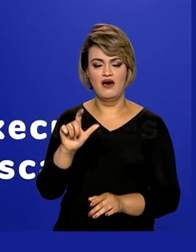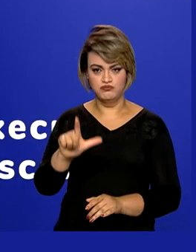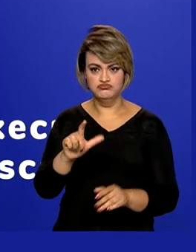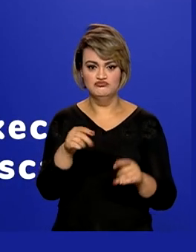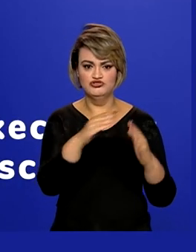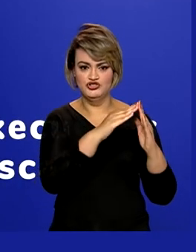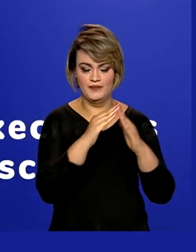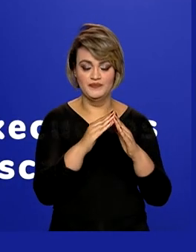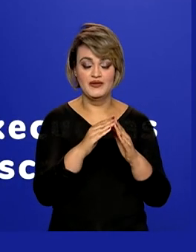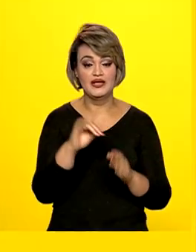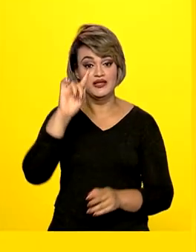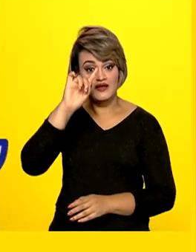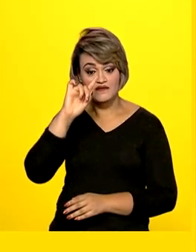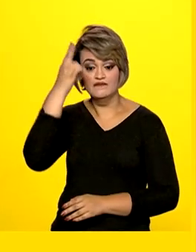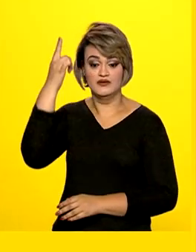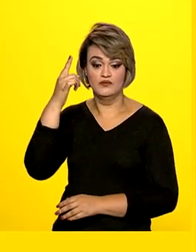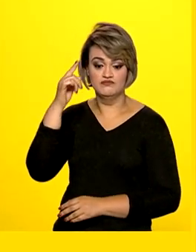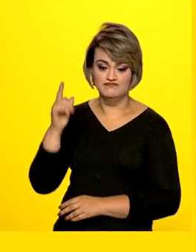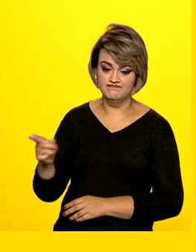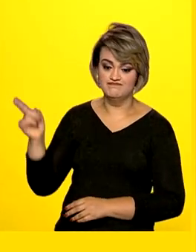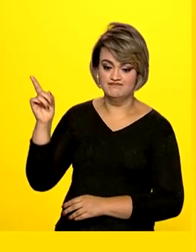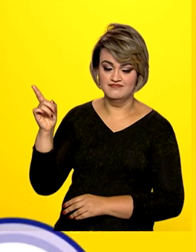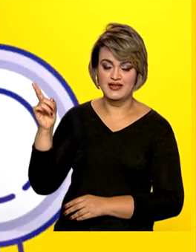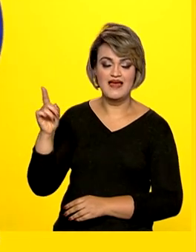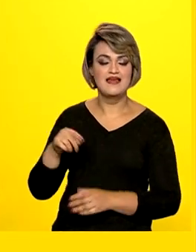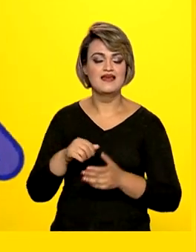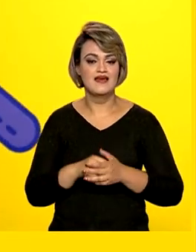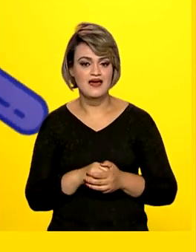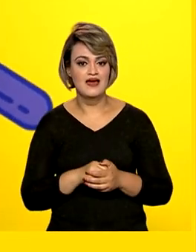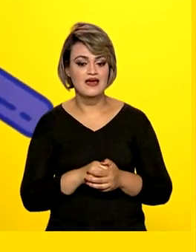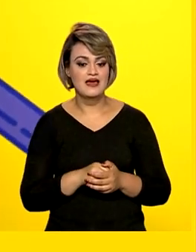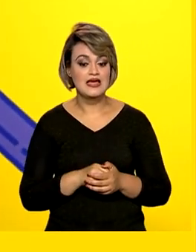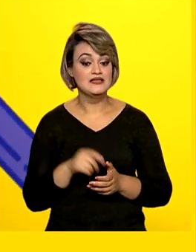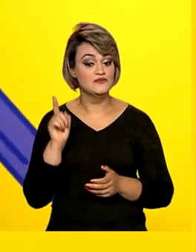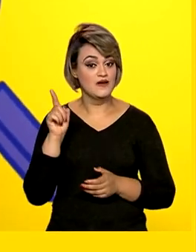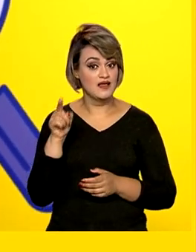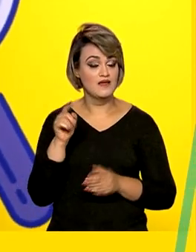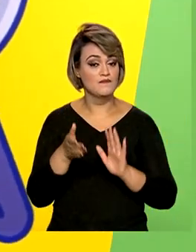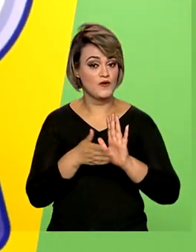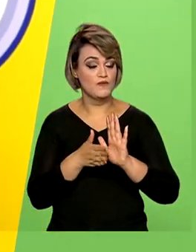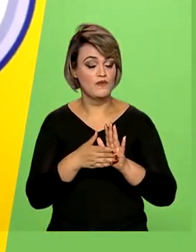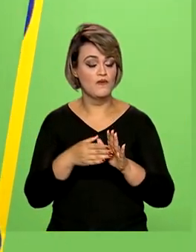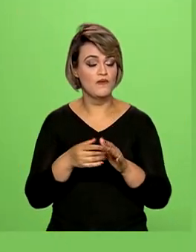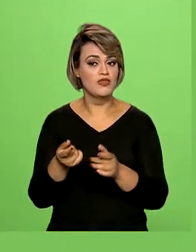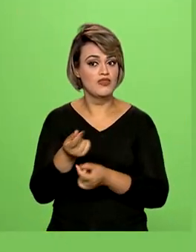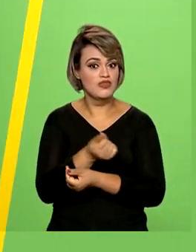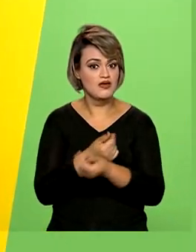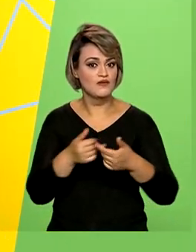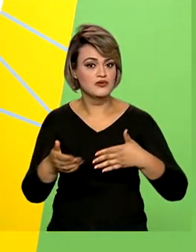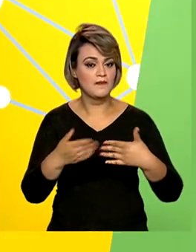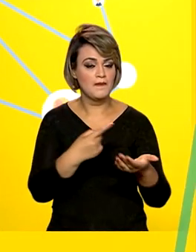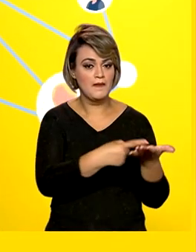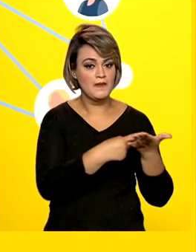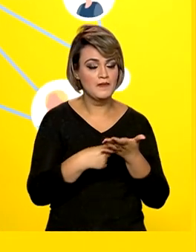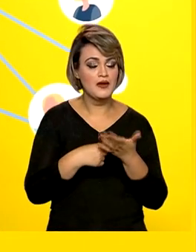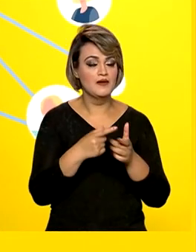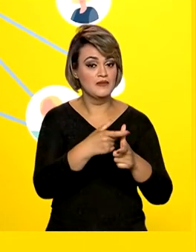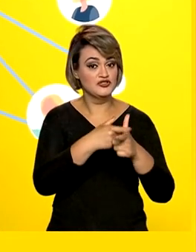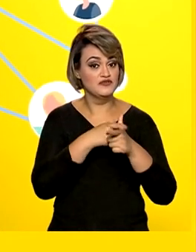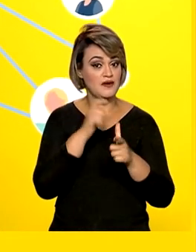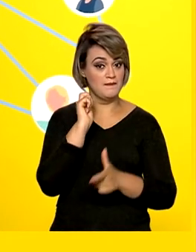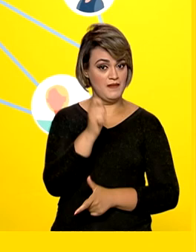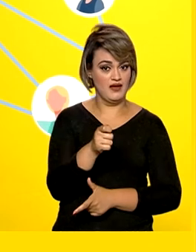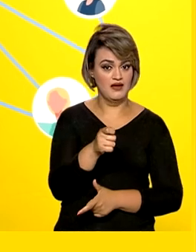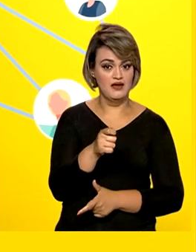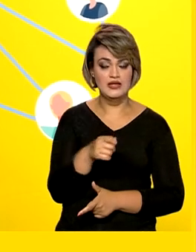Procuradoria-Geral da Fazenda Nacional, a ferramenta Comprei vai propor negócios para o pagamento da dívida antes